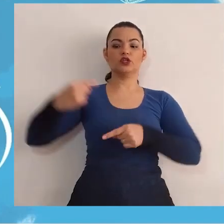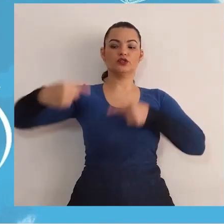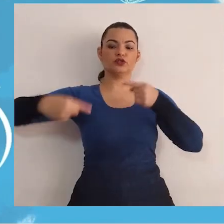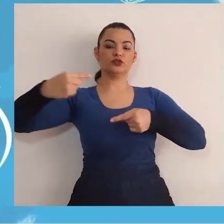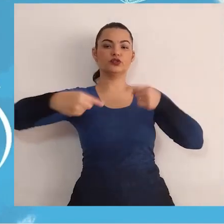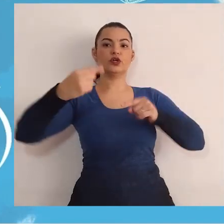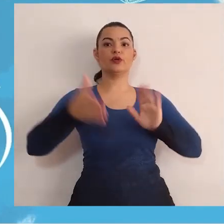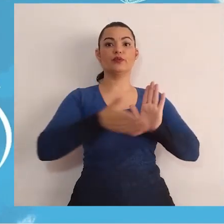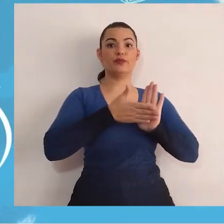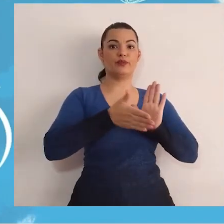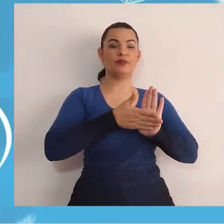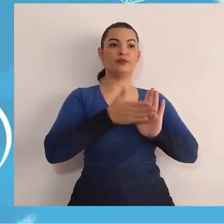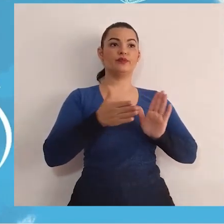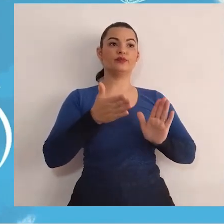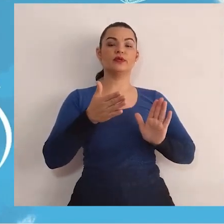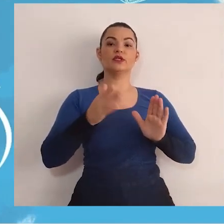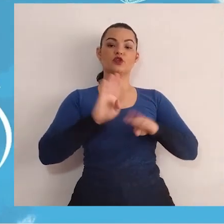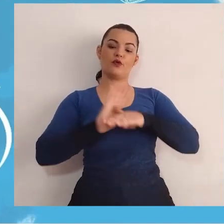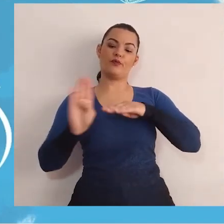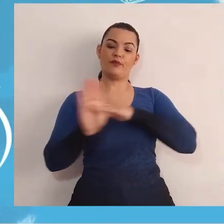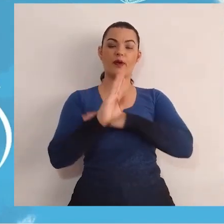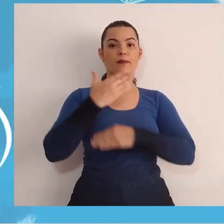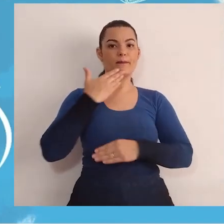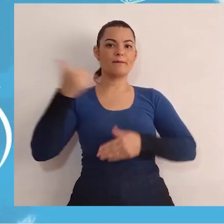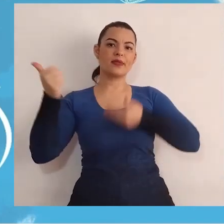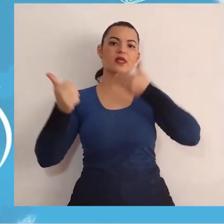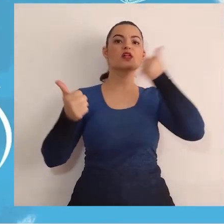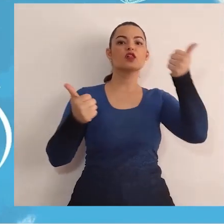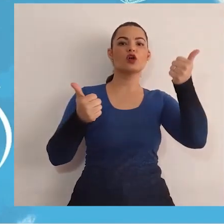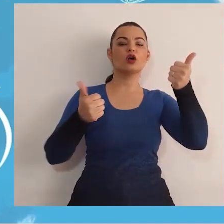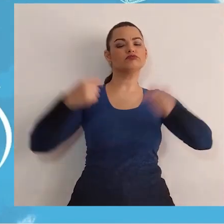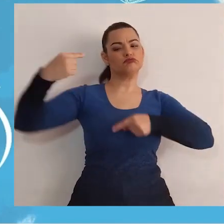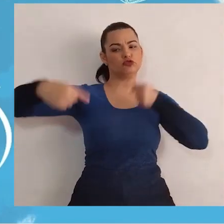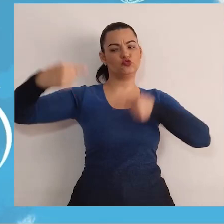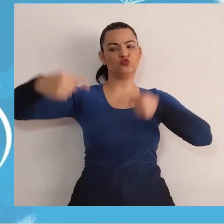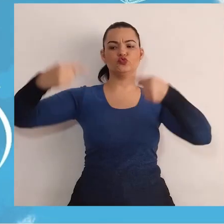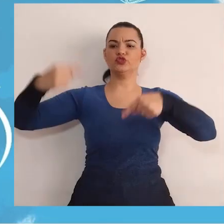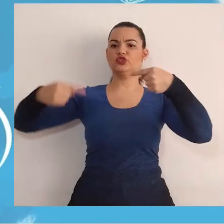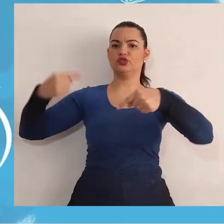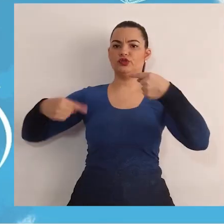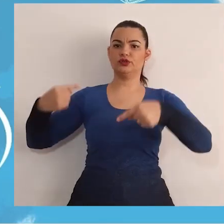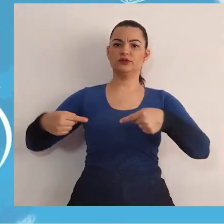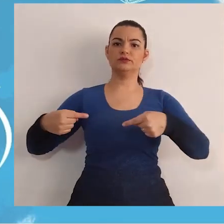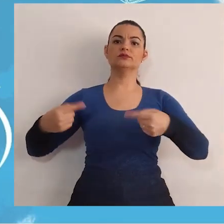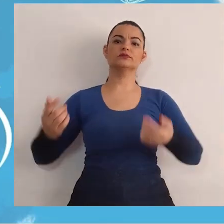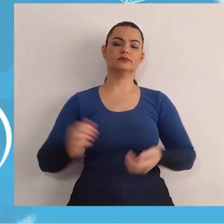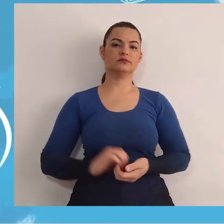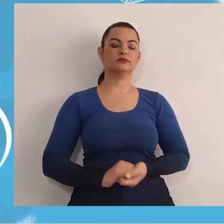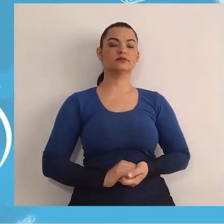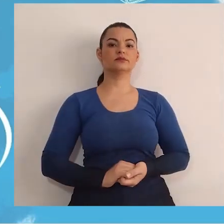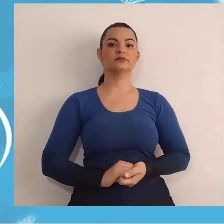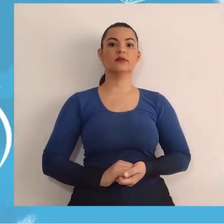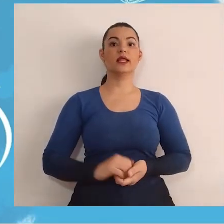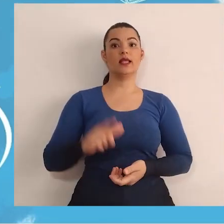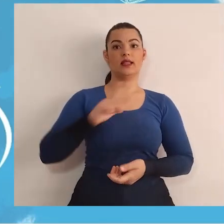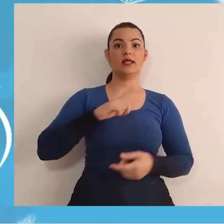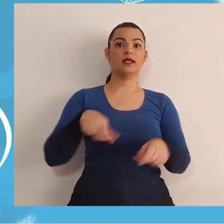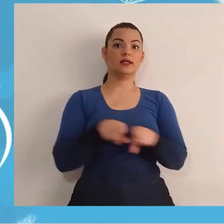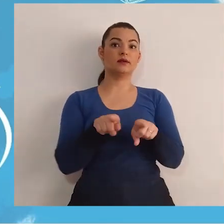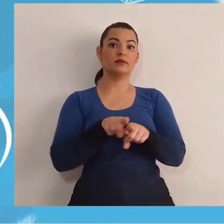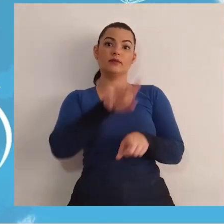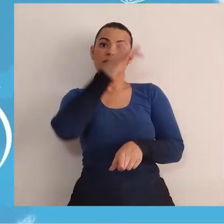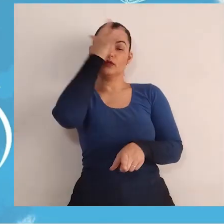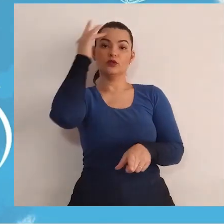onde propostas de melhoria para o bairro elas são discutidas. Então é um espaço de decisão.